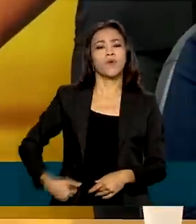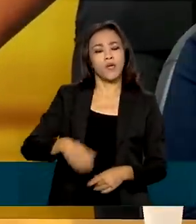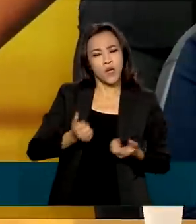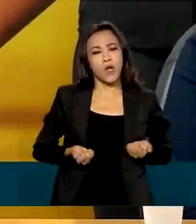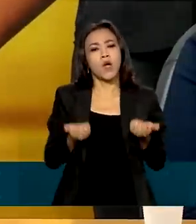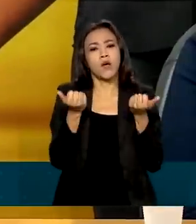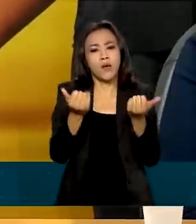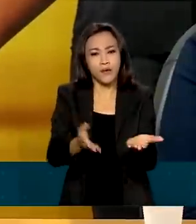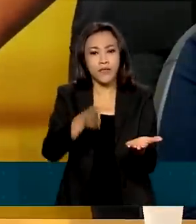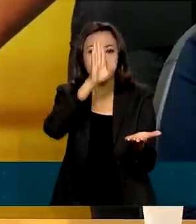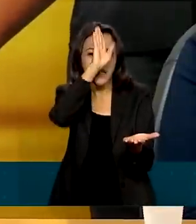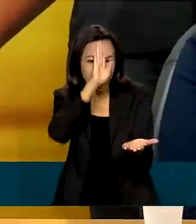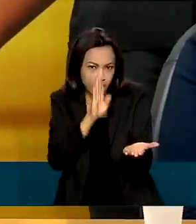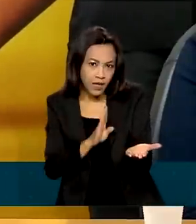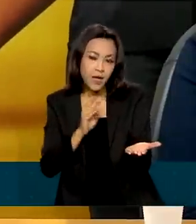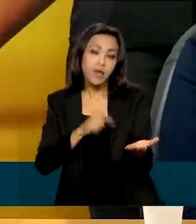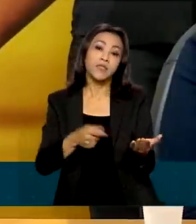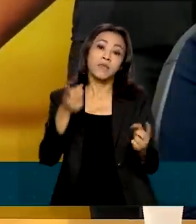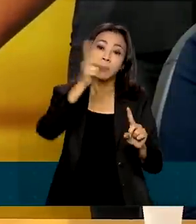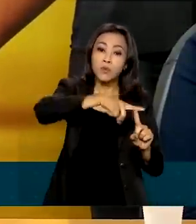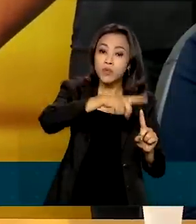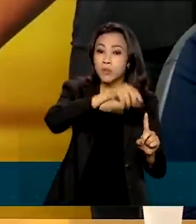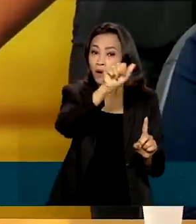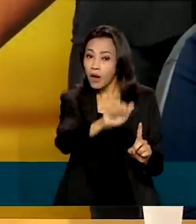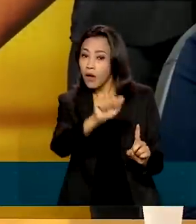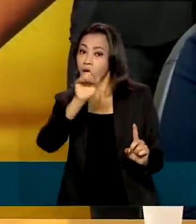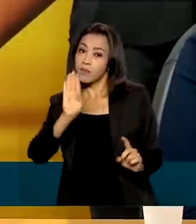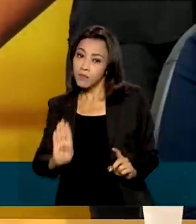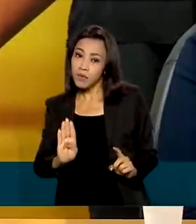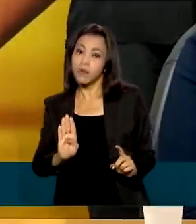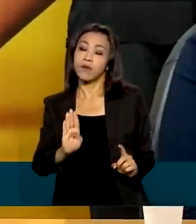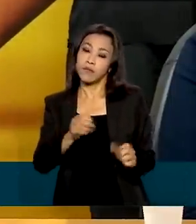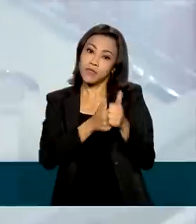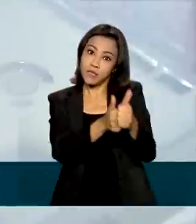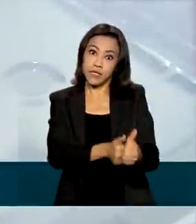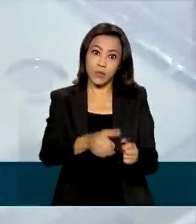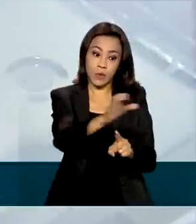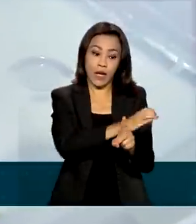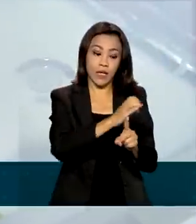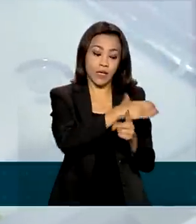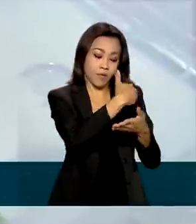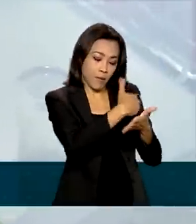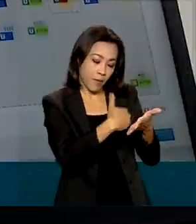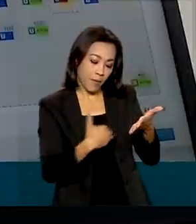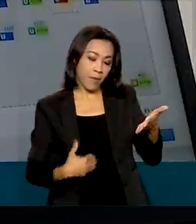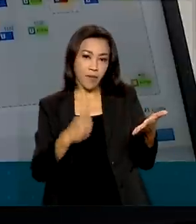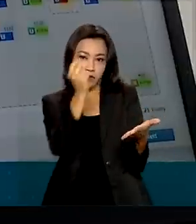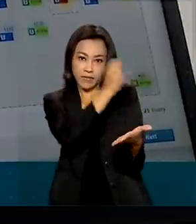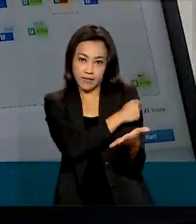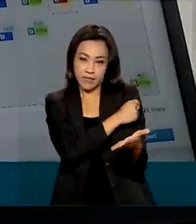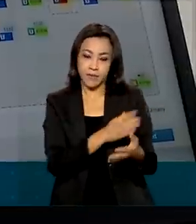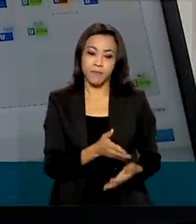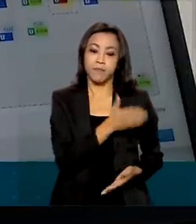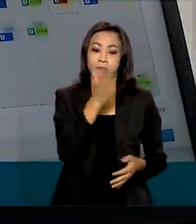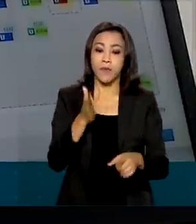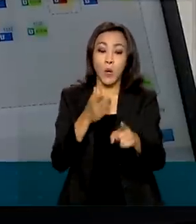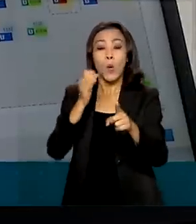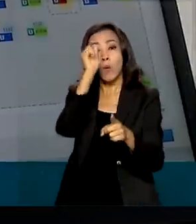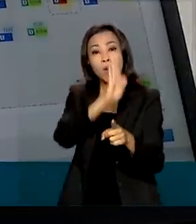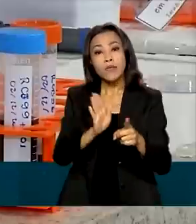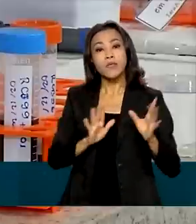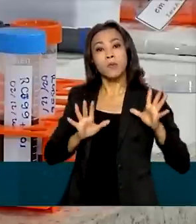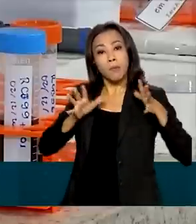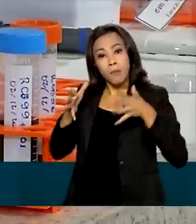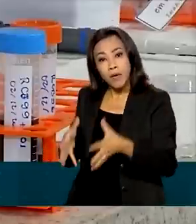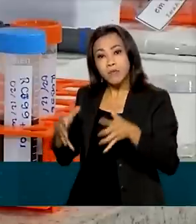as vacinas para hepatite A e hepatite B, conforme o calendário vacinal. O Brasil faz parte de uma ação da Organização Mundial da